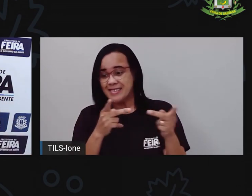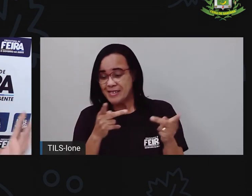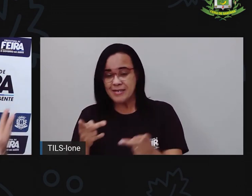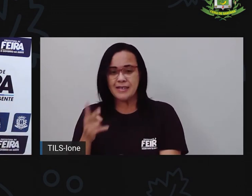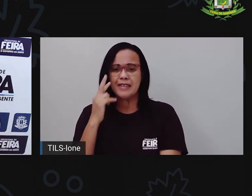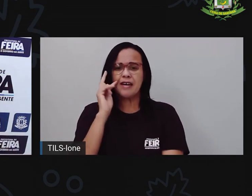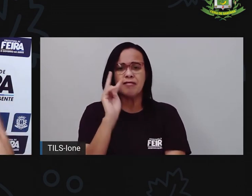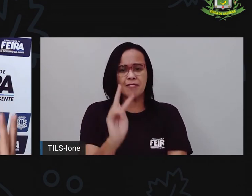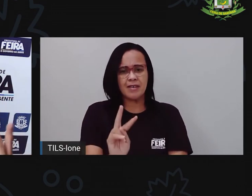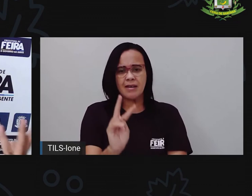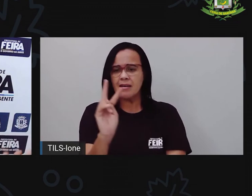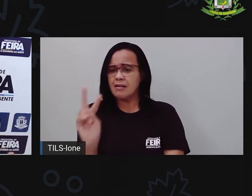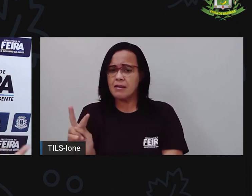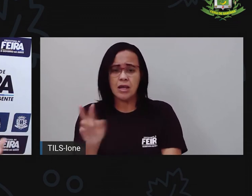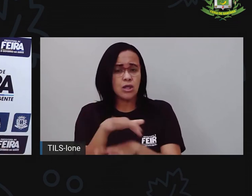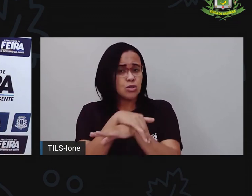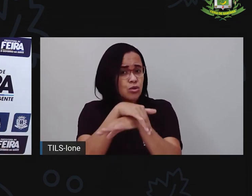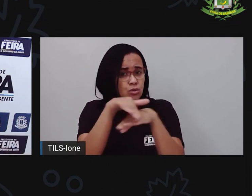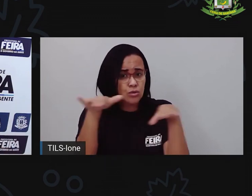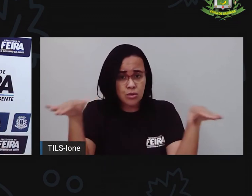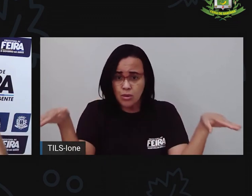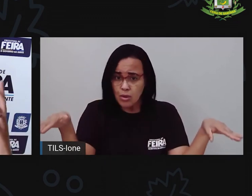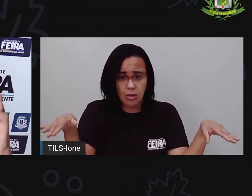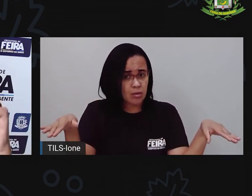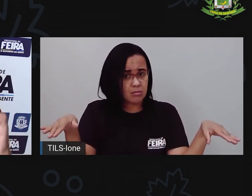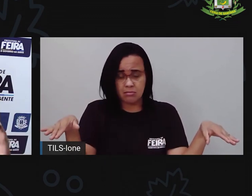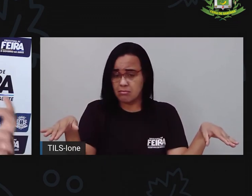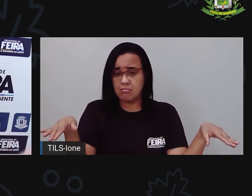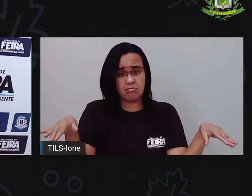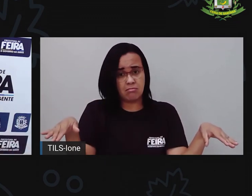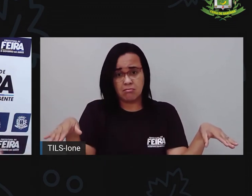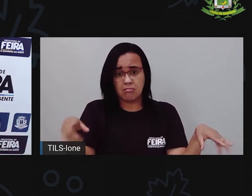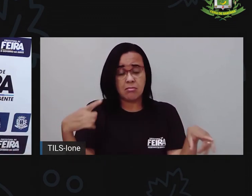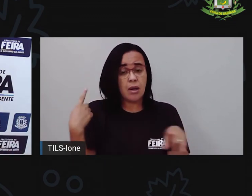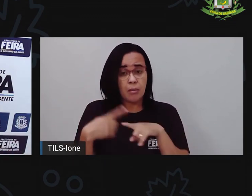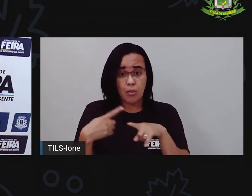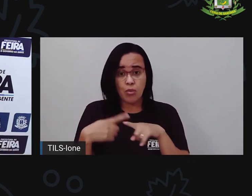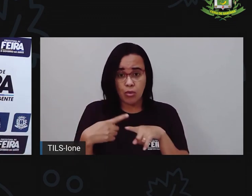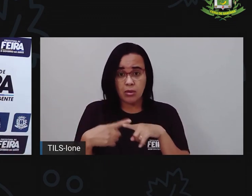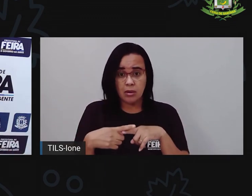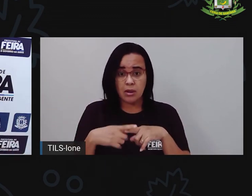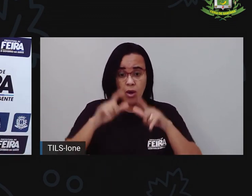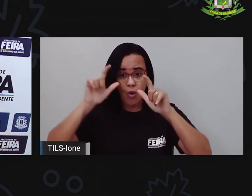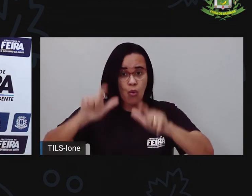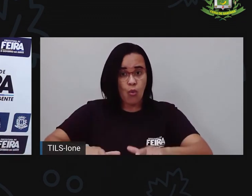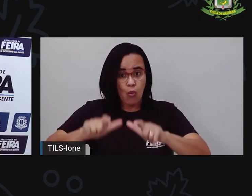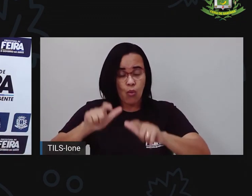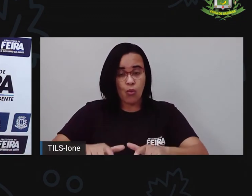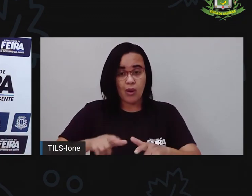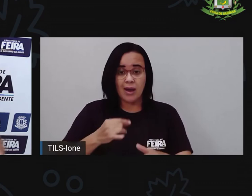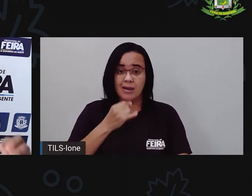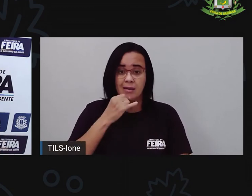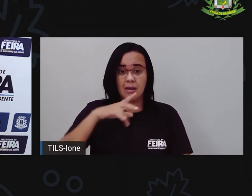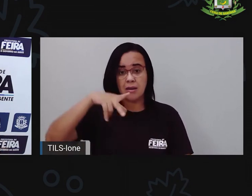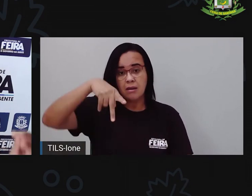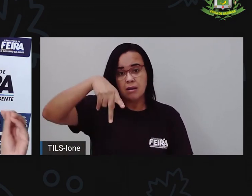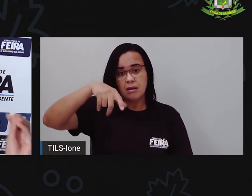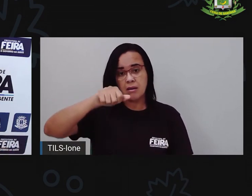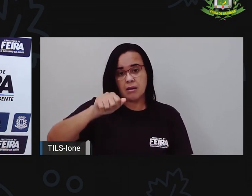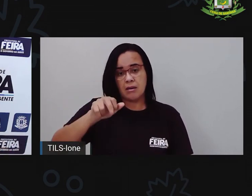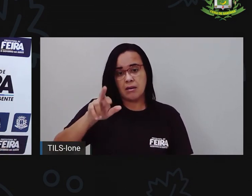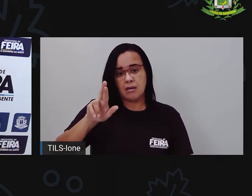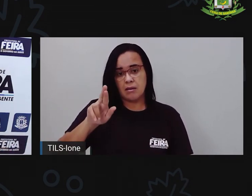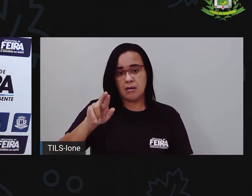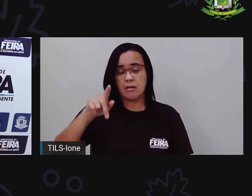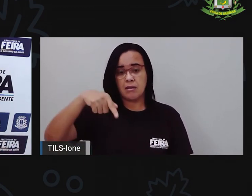ambiente, porque ali foram ambientes criados para preservar aqueles animais, né? Então, a gente não pode mexer ali, porque senão